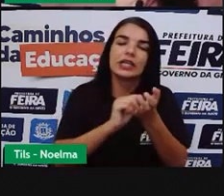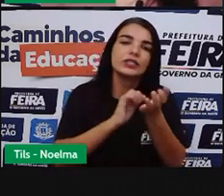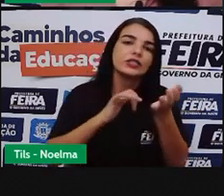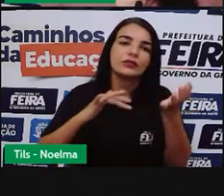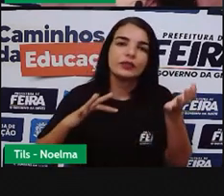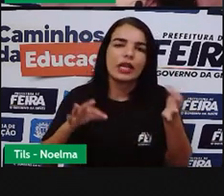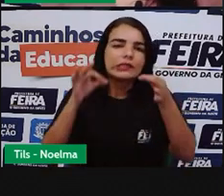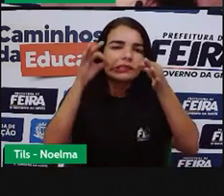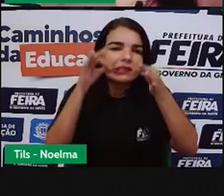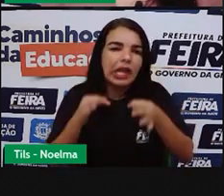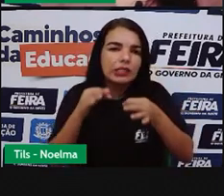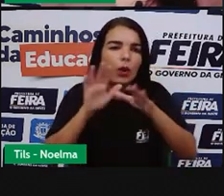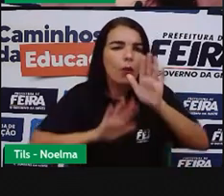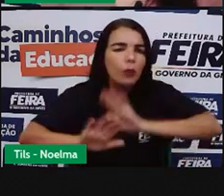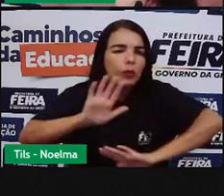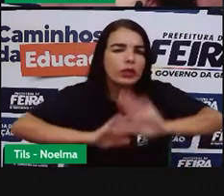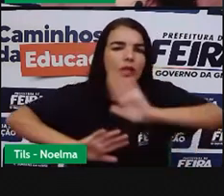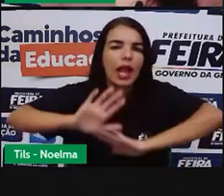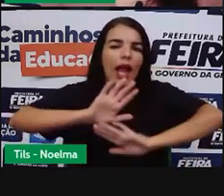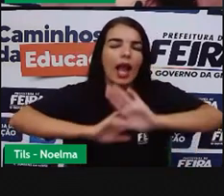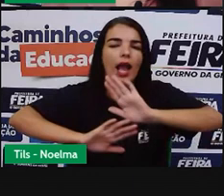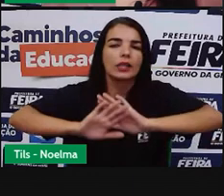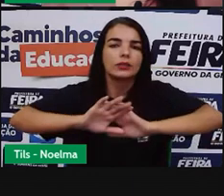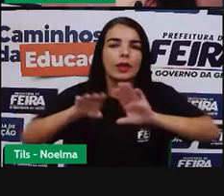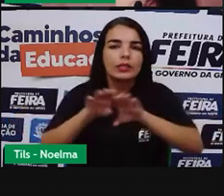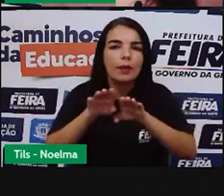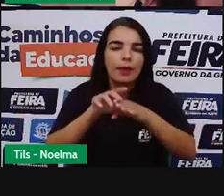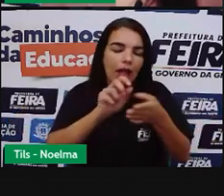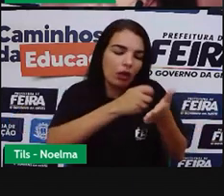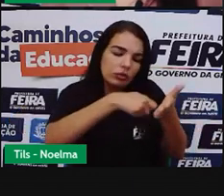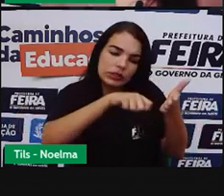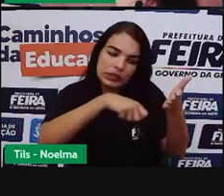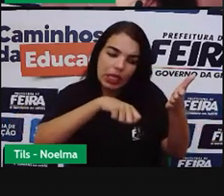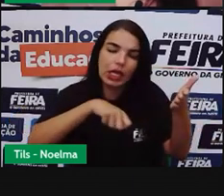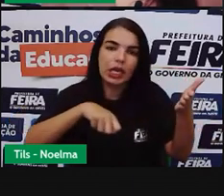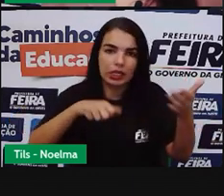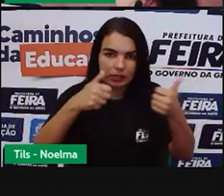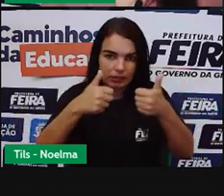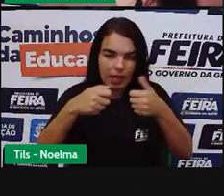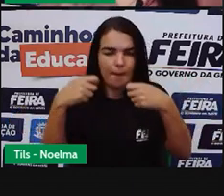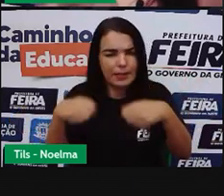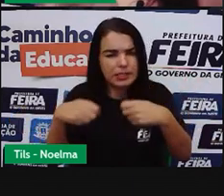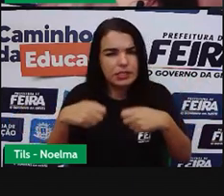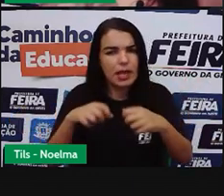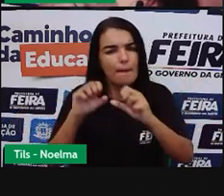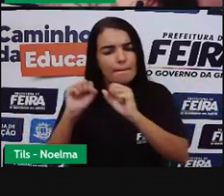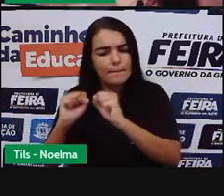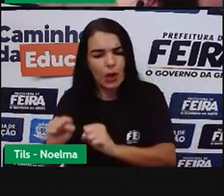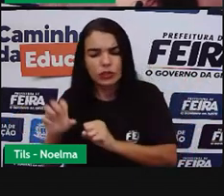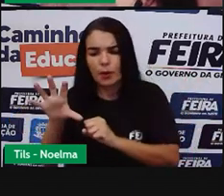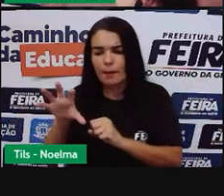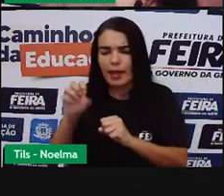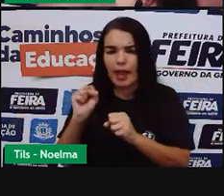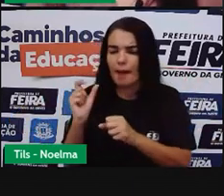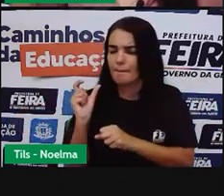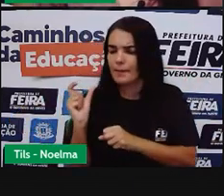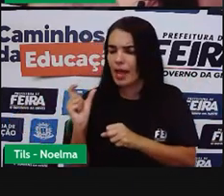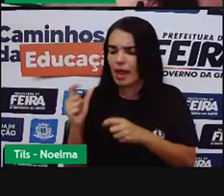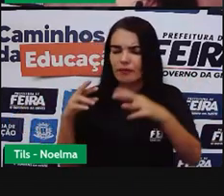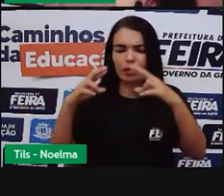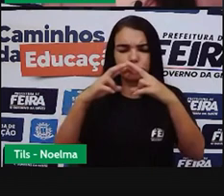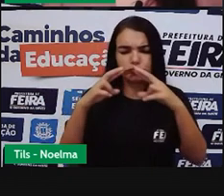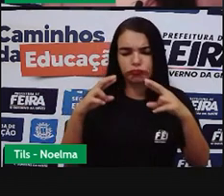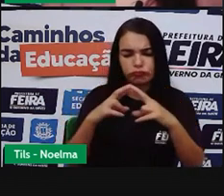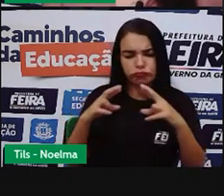Direitinho Com muito cuidado Cuidado aí Com a autografia Se preciso for Peguem algumas palavras Daí que rimam